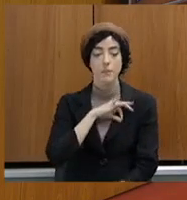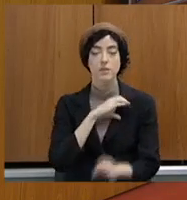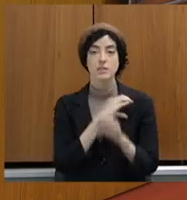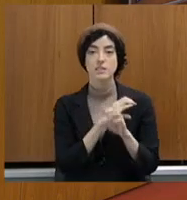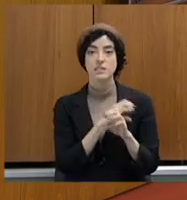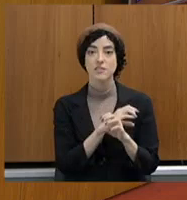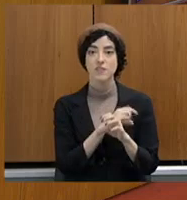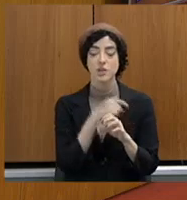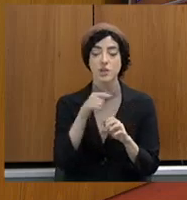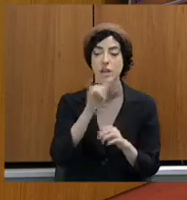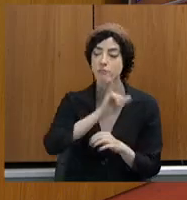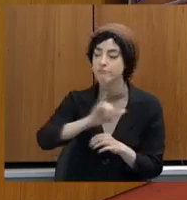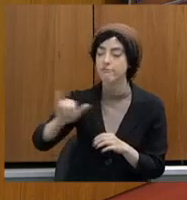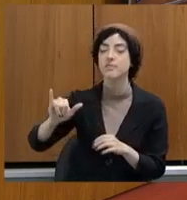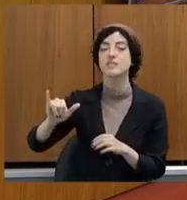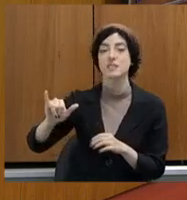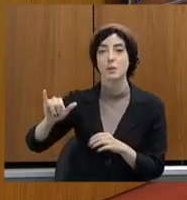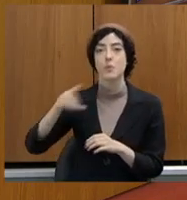132 e devolveu 68.